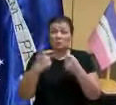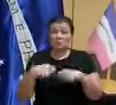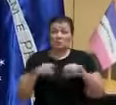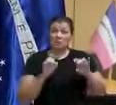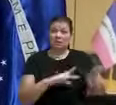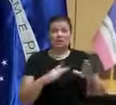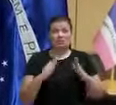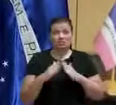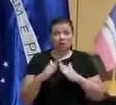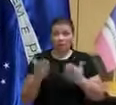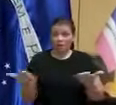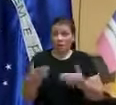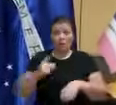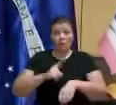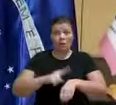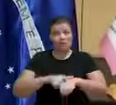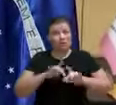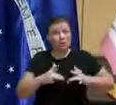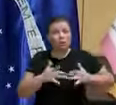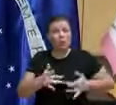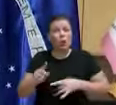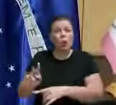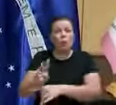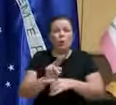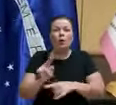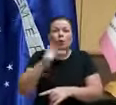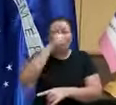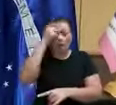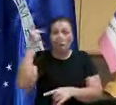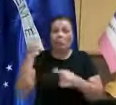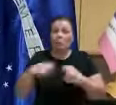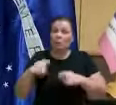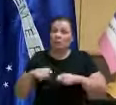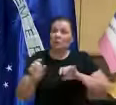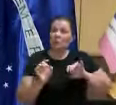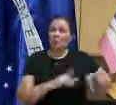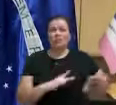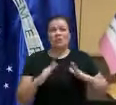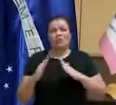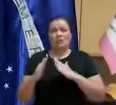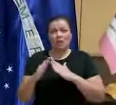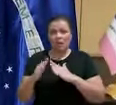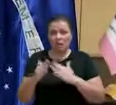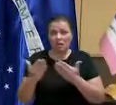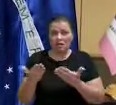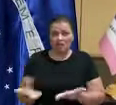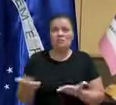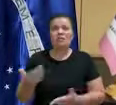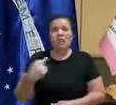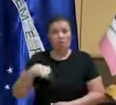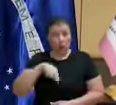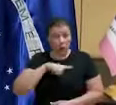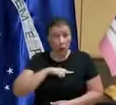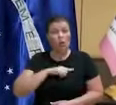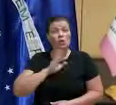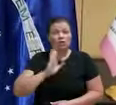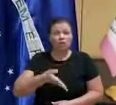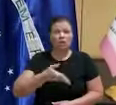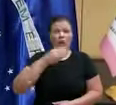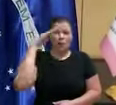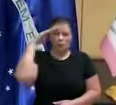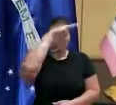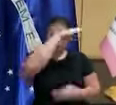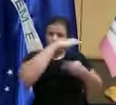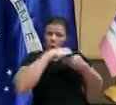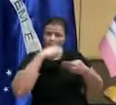Esse é momento de nos solidarizarmos e cuidarmos das pessoas que estão fora das suas residências. Nós, por orientação do Presidente da